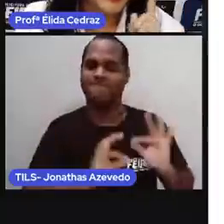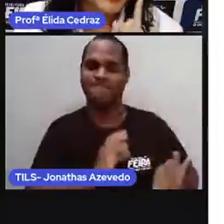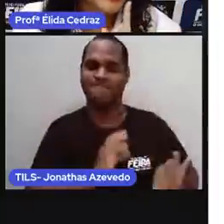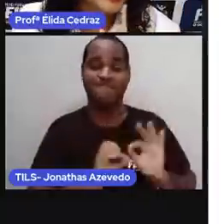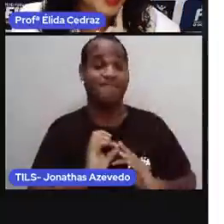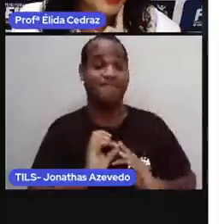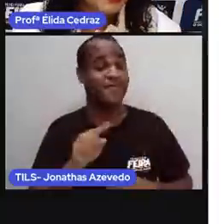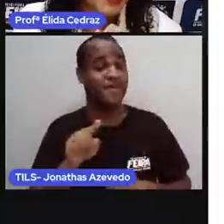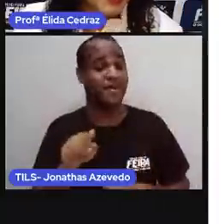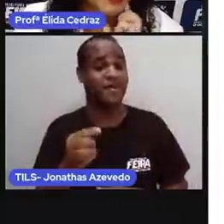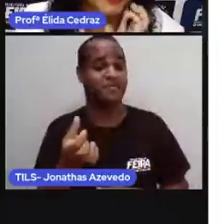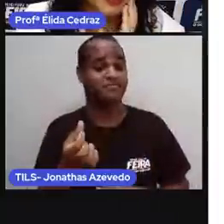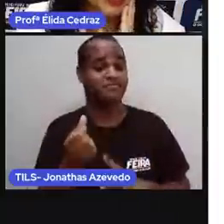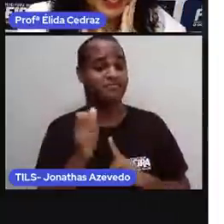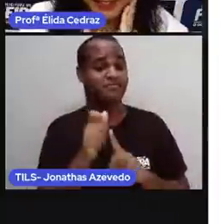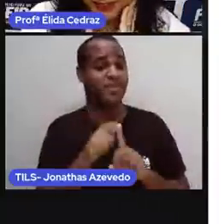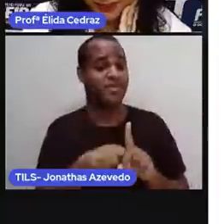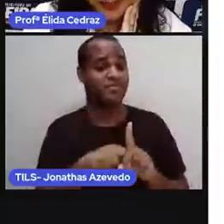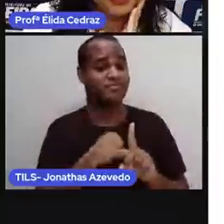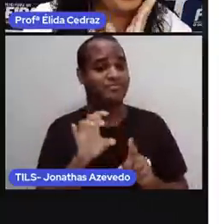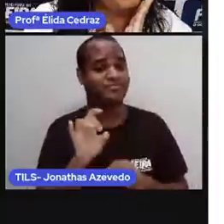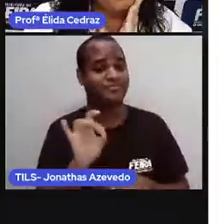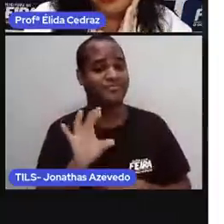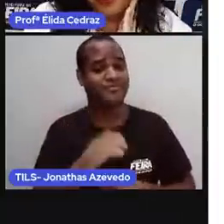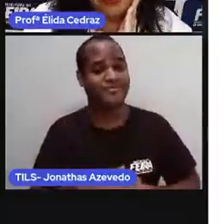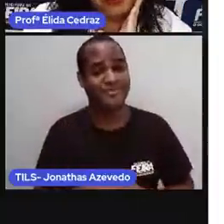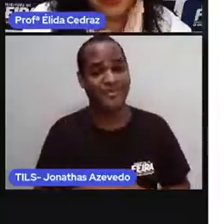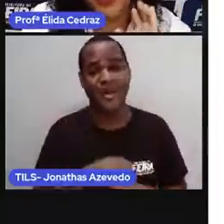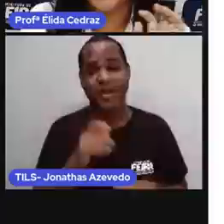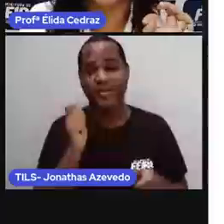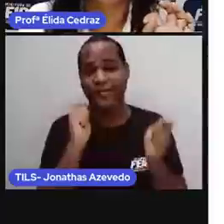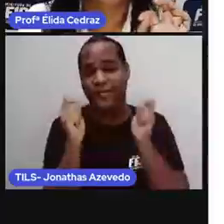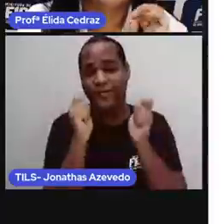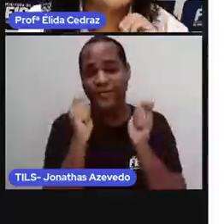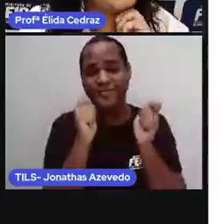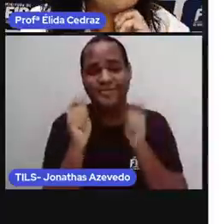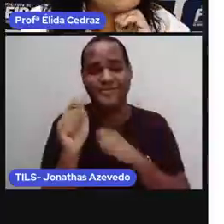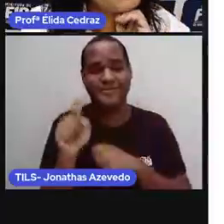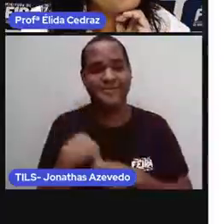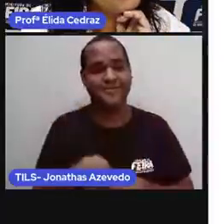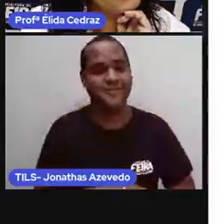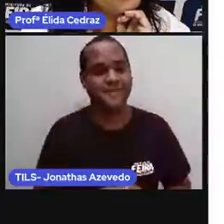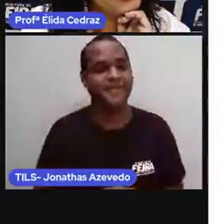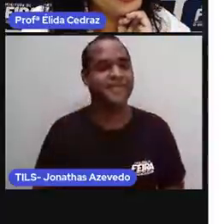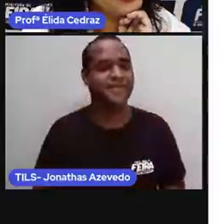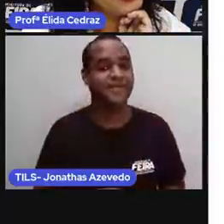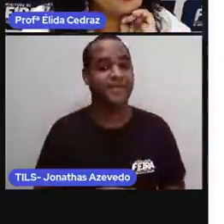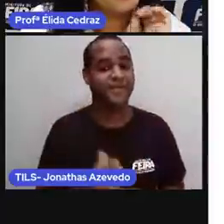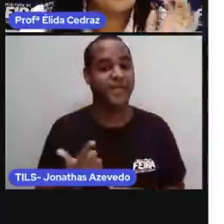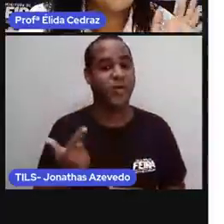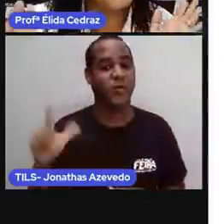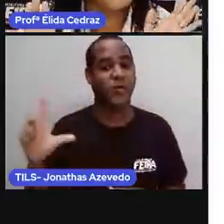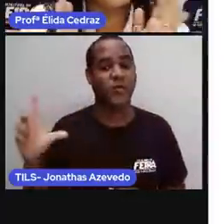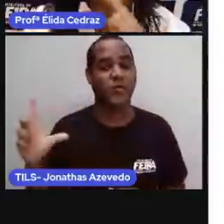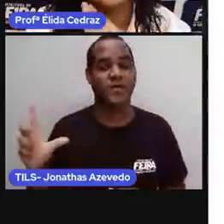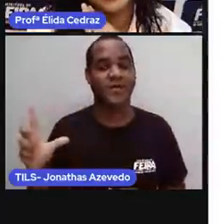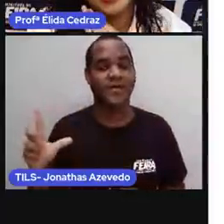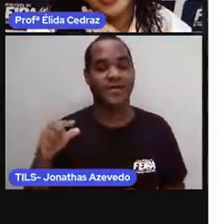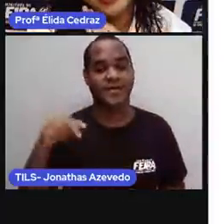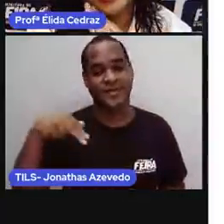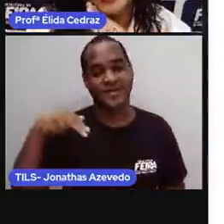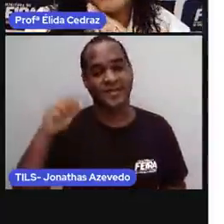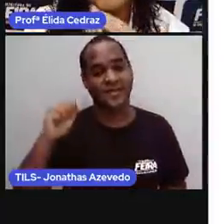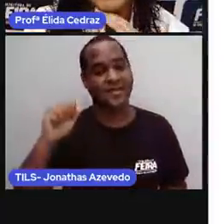Ela tem seis meses, gente. É um fofinho. E a minha outra é